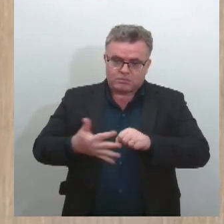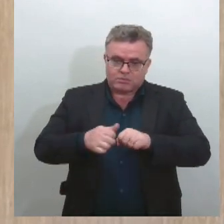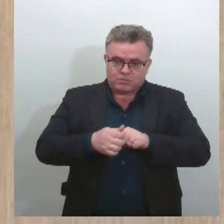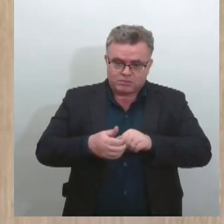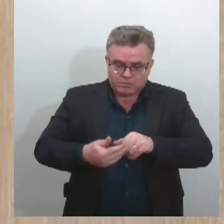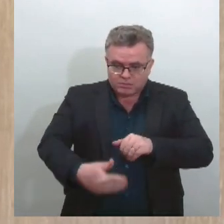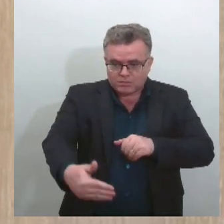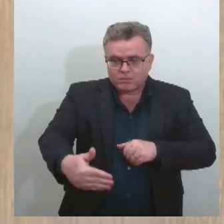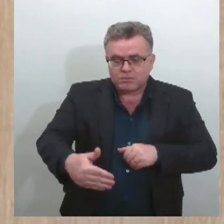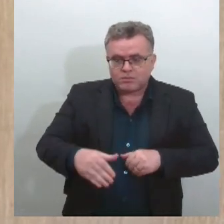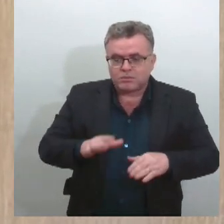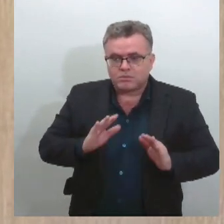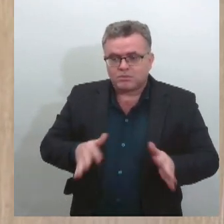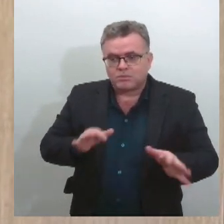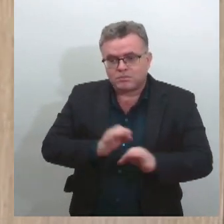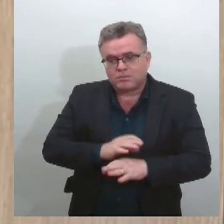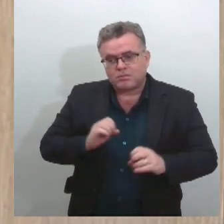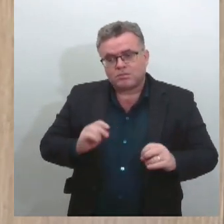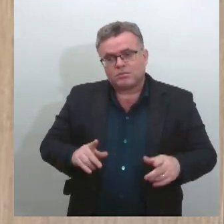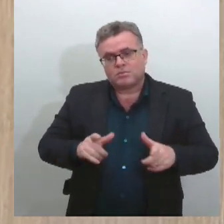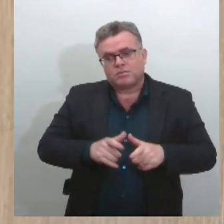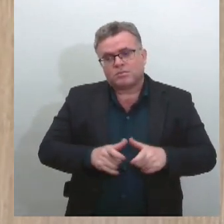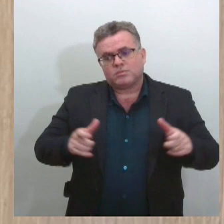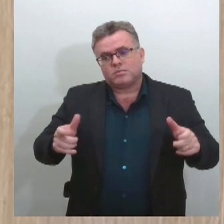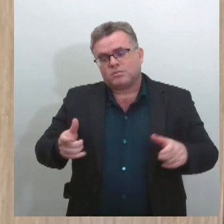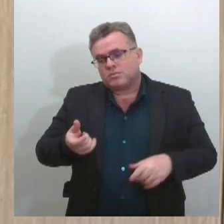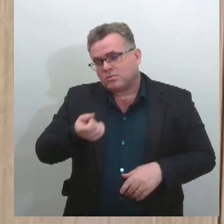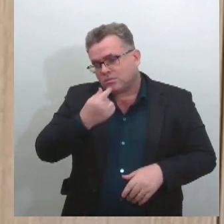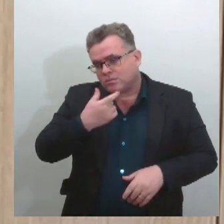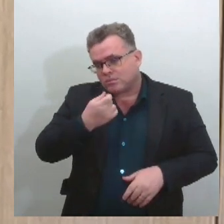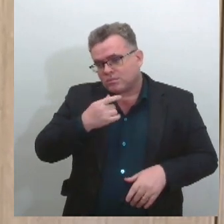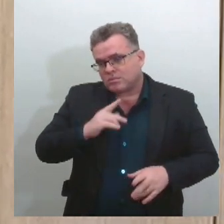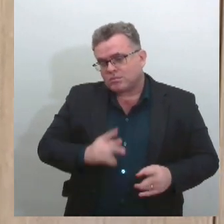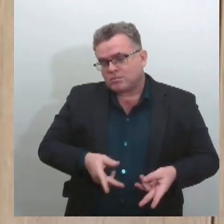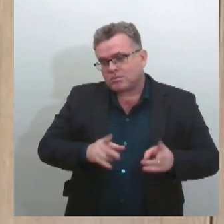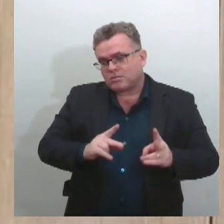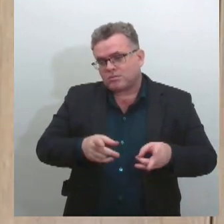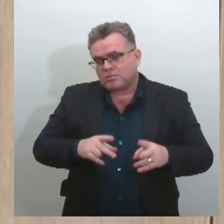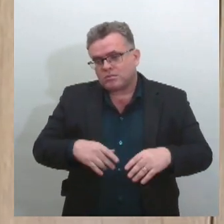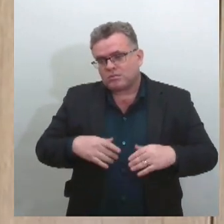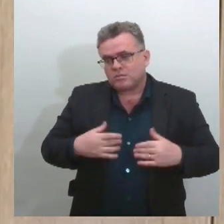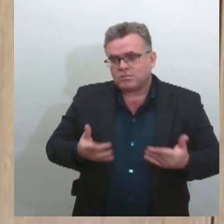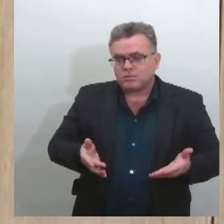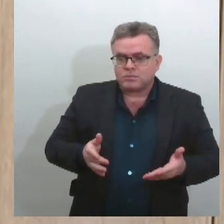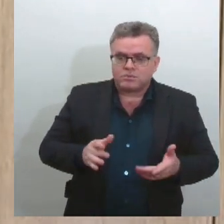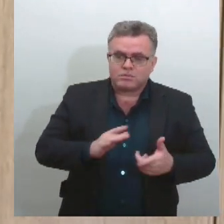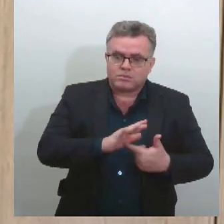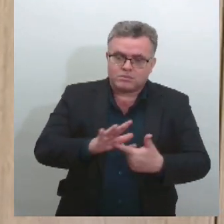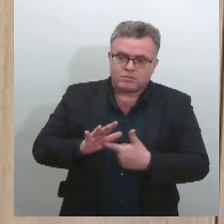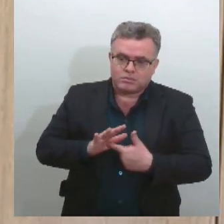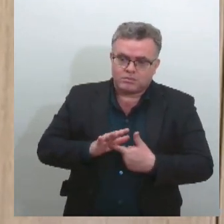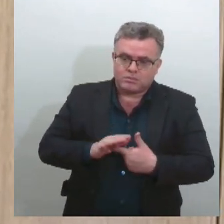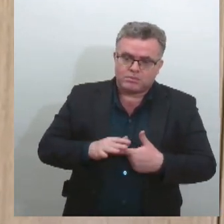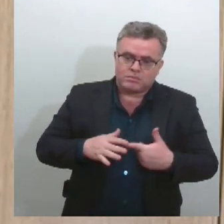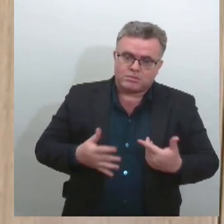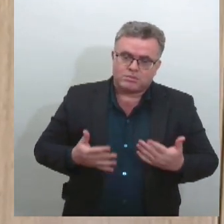Sabemos que a maioria dos medicamentos buscados são analgésicos, seguidos dos antitérmicos, relaxantes musculares.